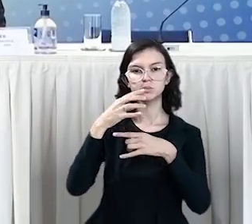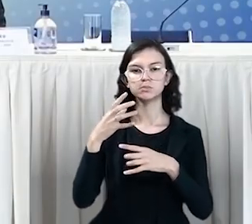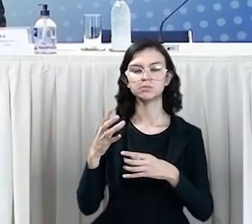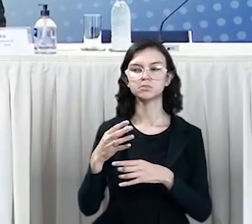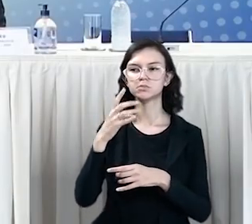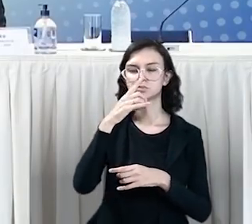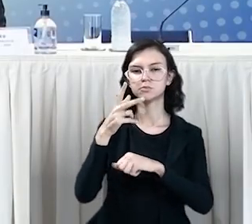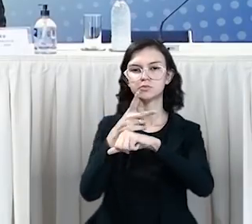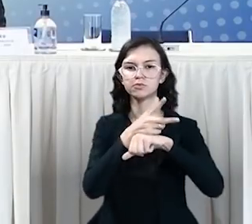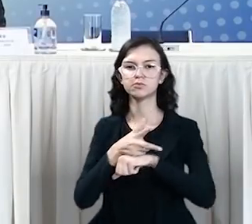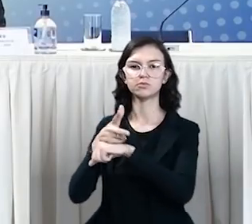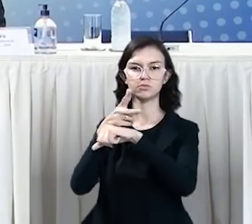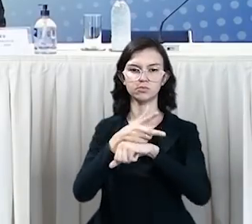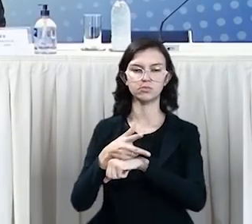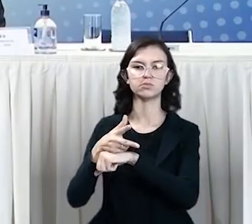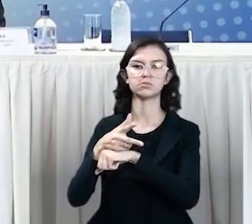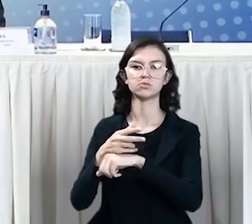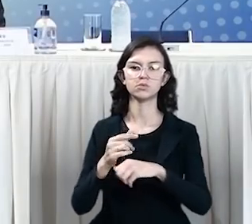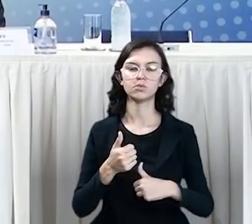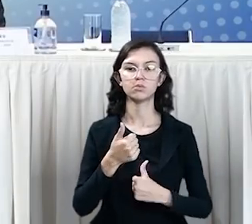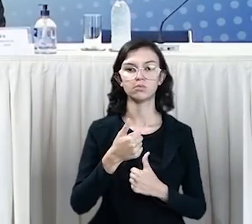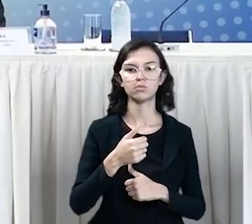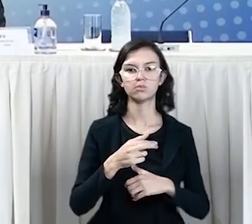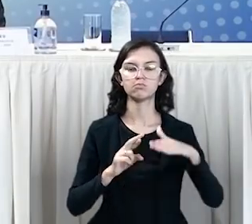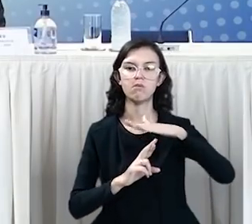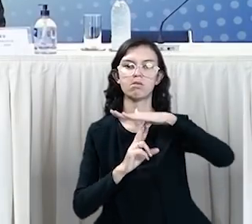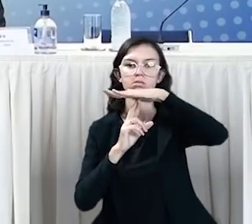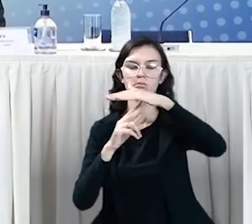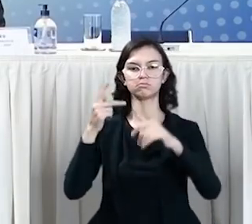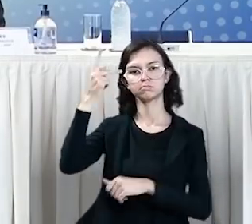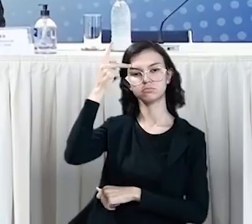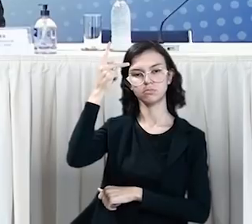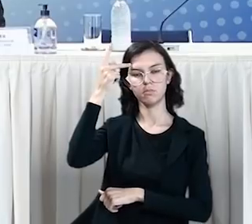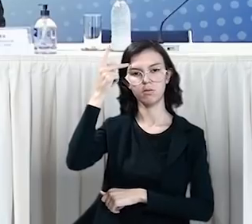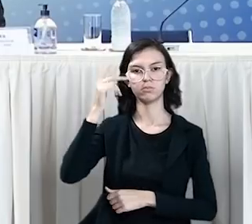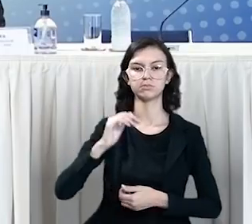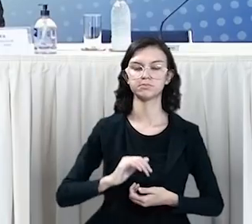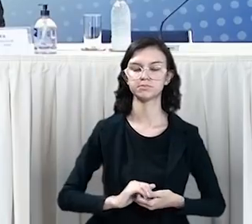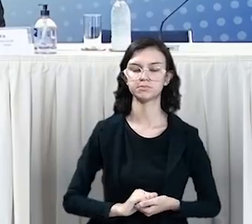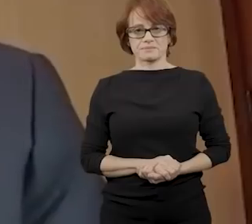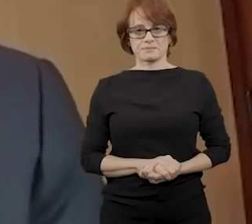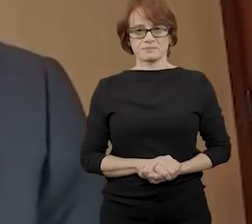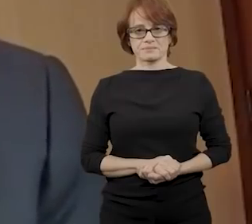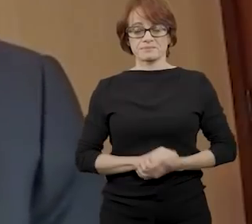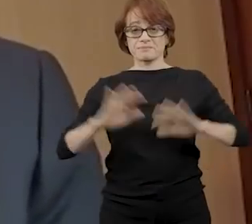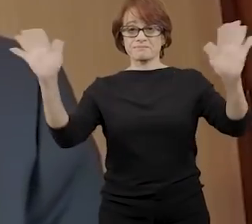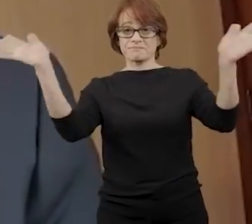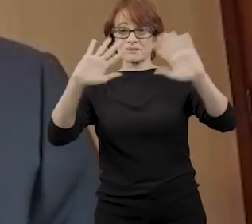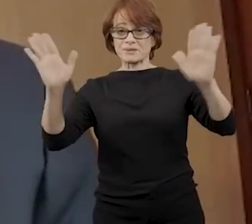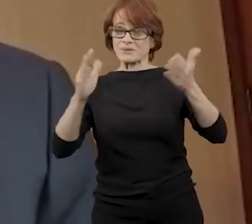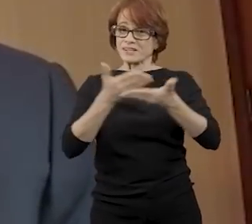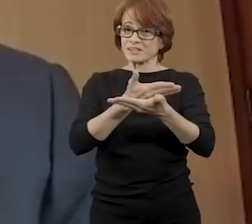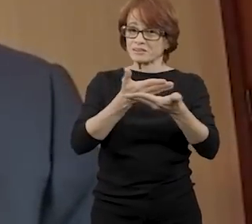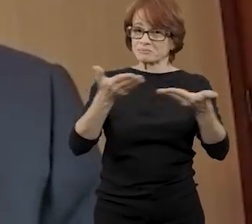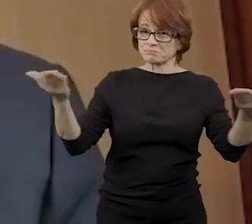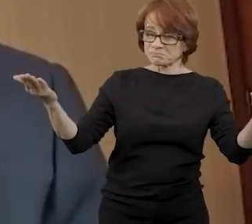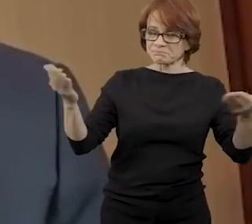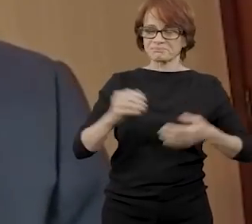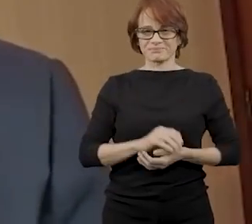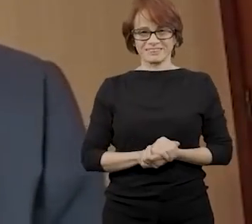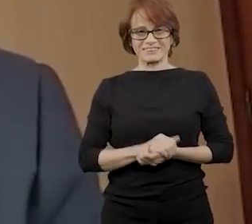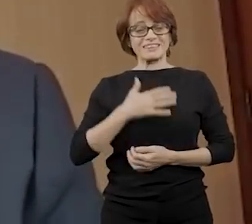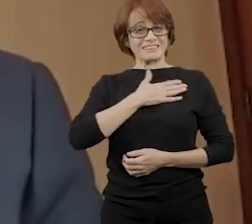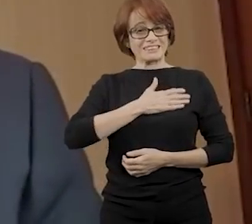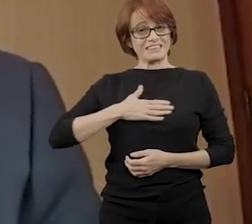Assistiremos agora a vídeo do reitor da Universidade de São Paulo, Varna Gupian. Olá, senhoras e senhores. É uma